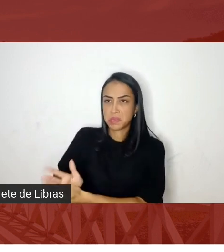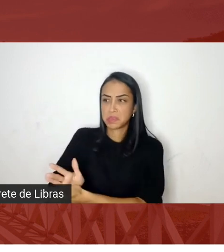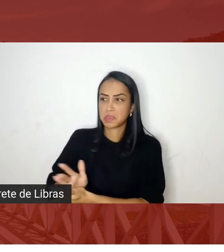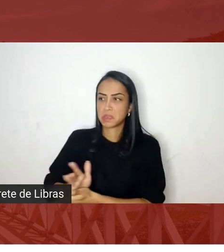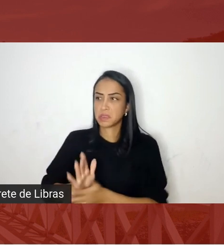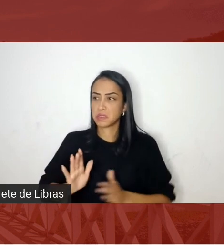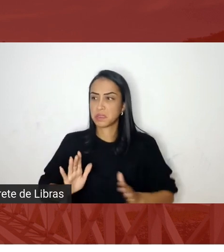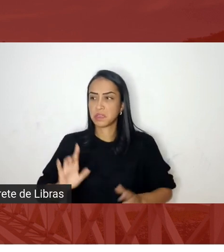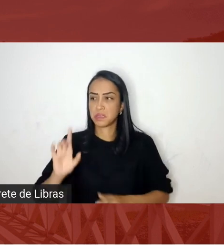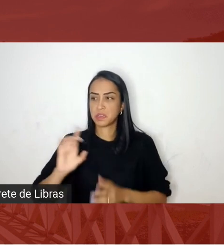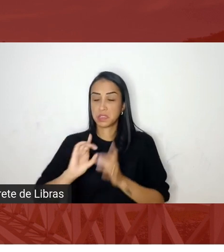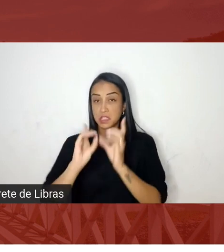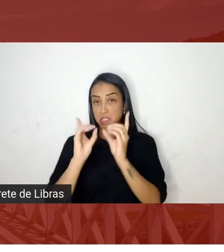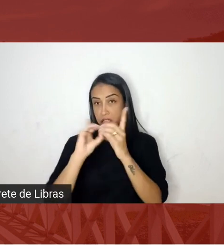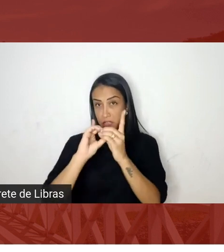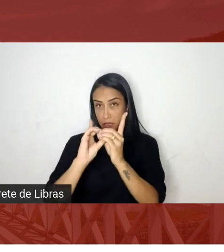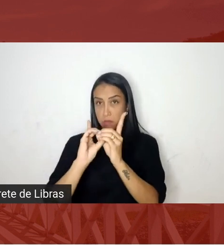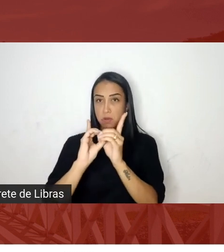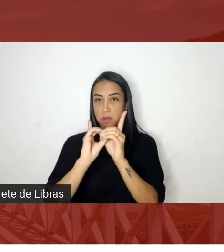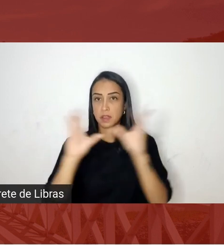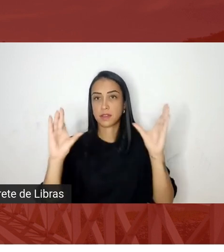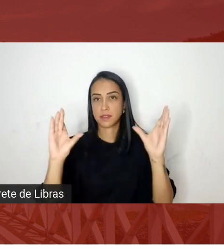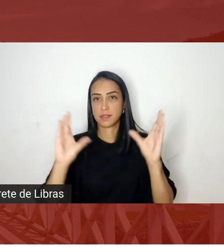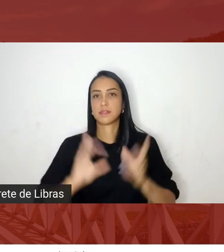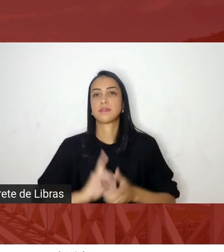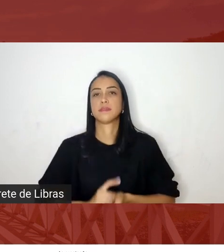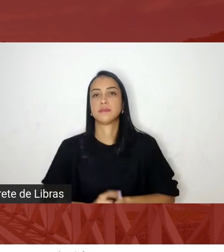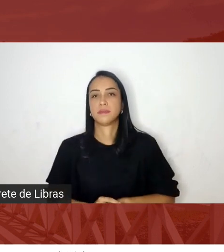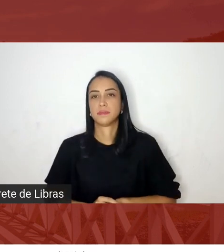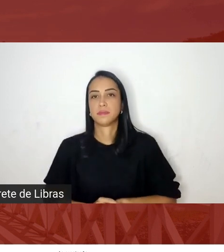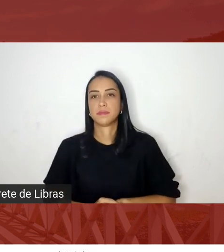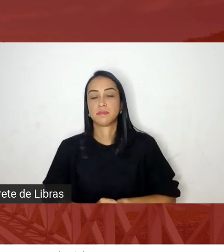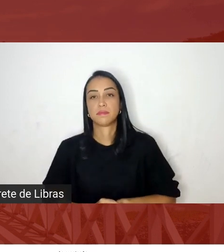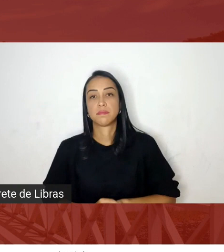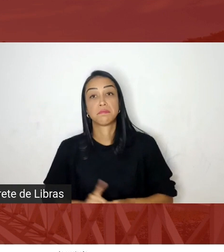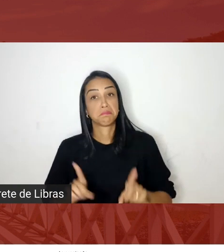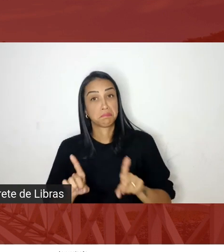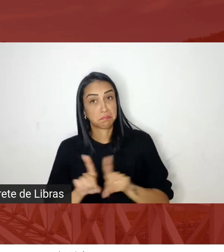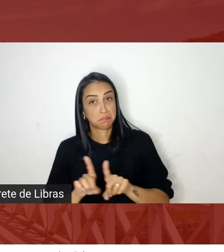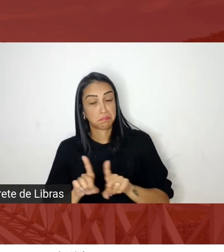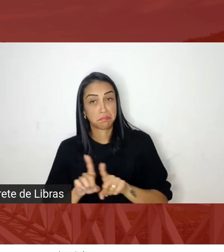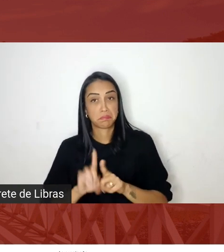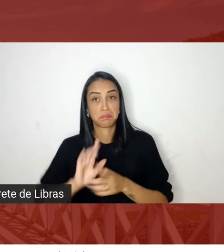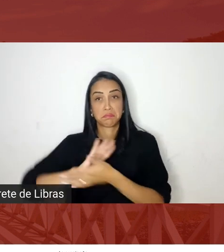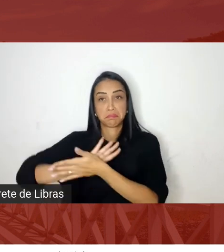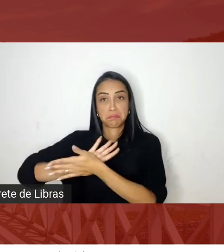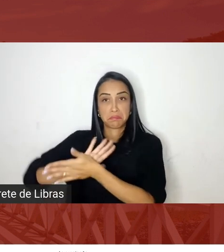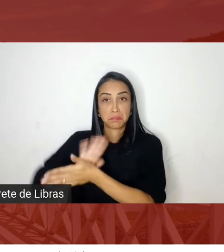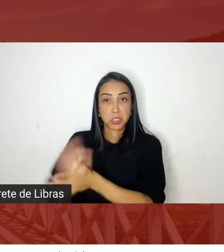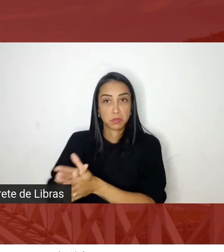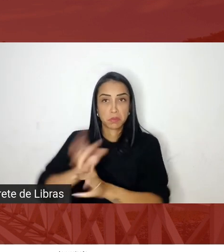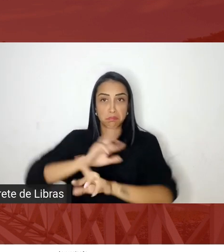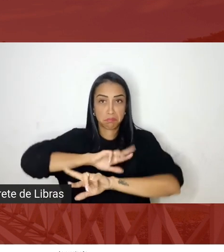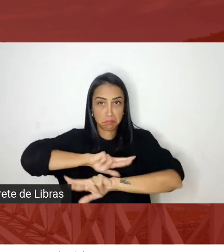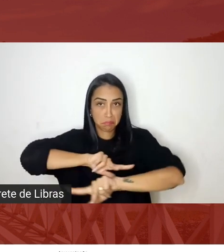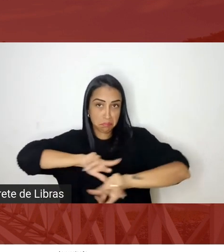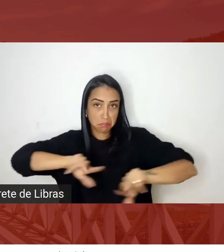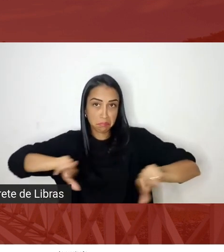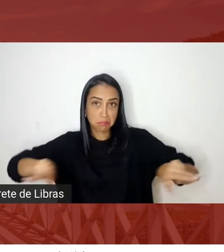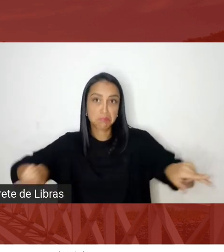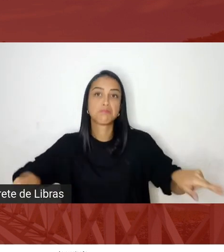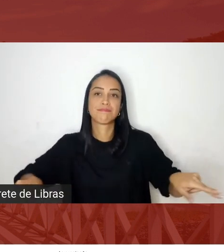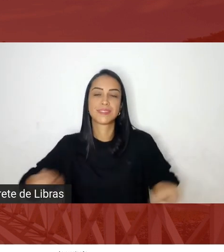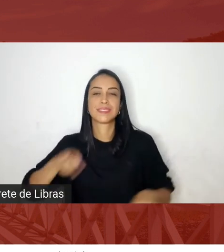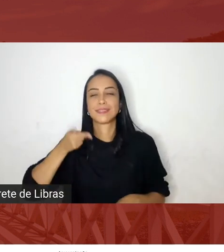o o desprezo pela diversidade eles sempre caminharam